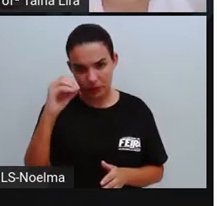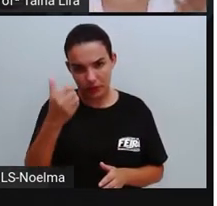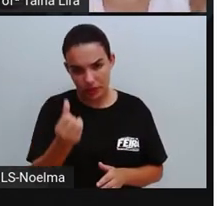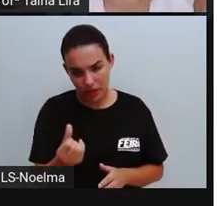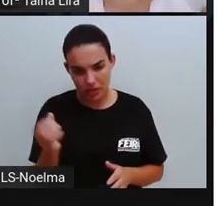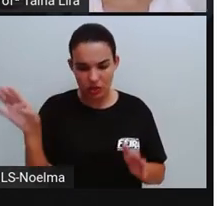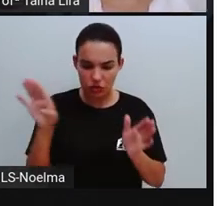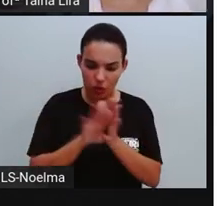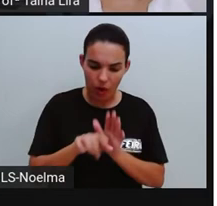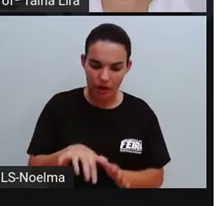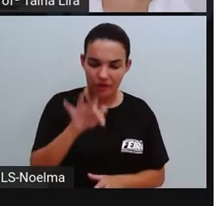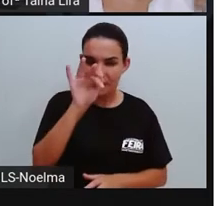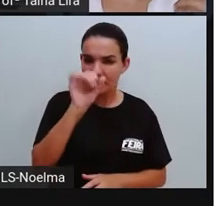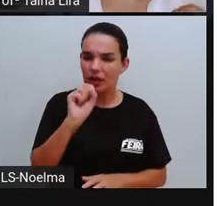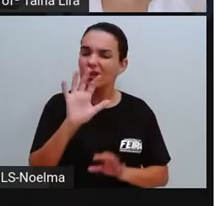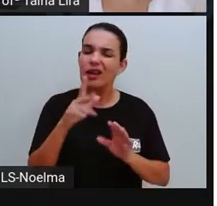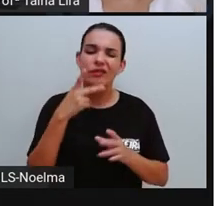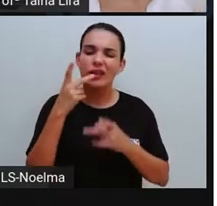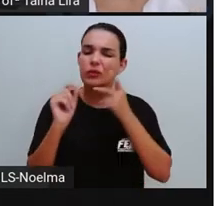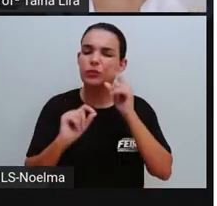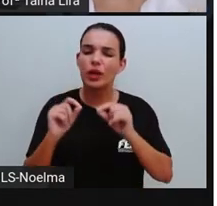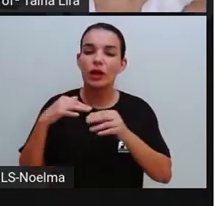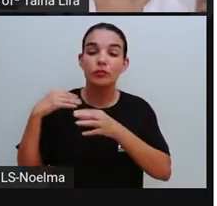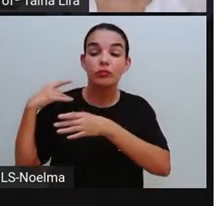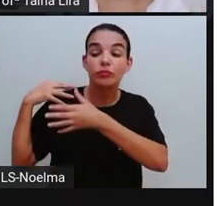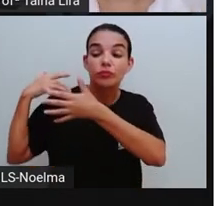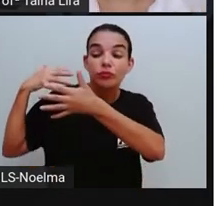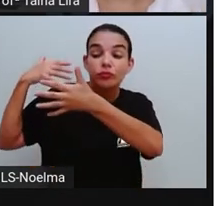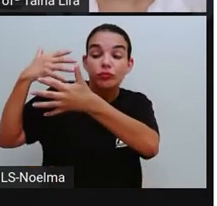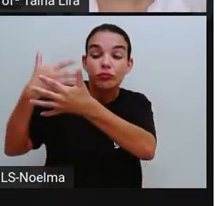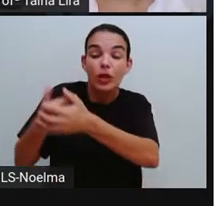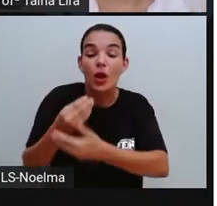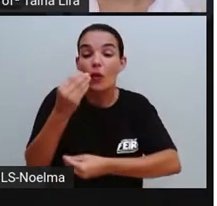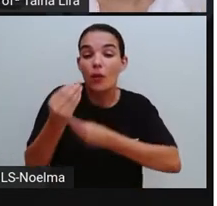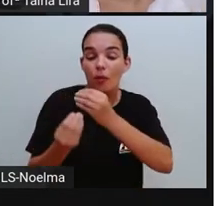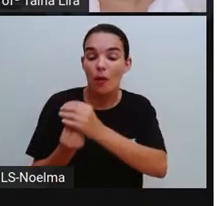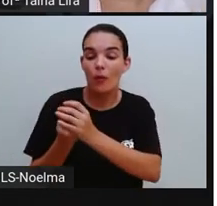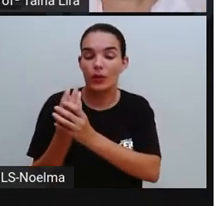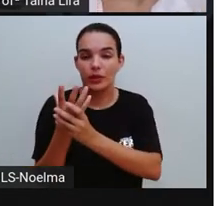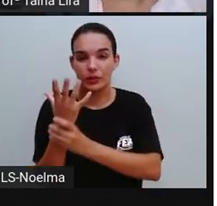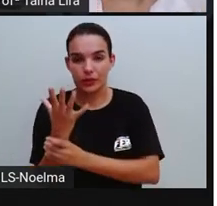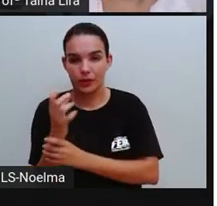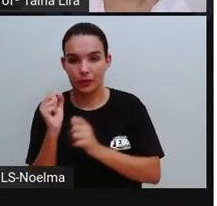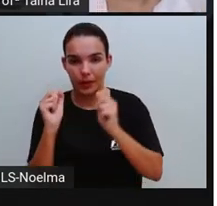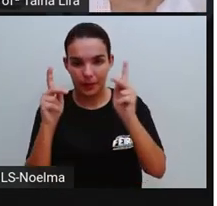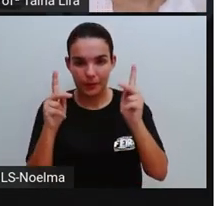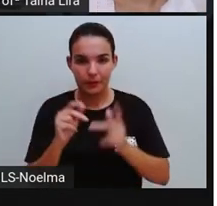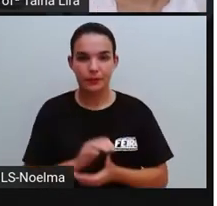falando um pouquinho ali sobre a origem da pessoa, certo?